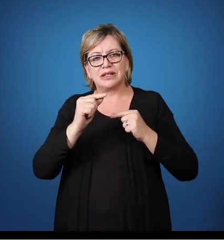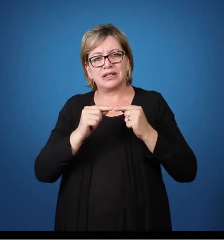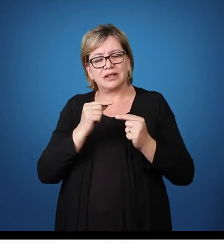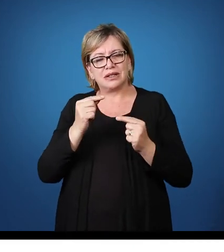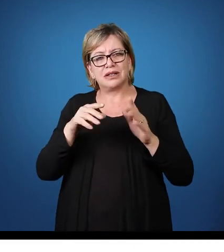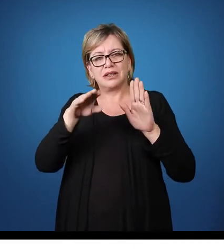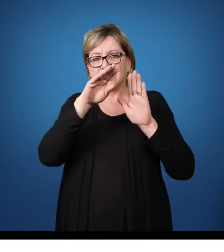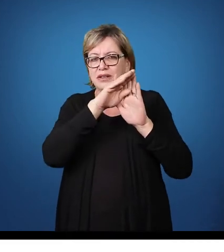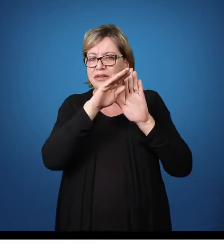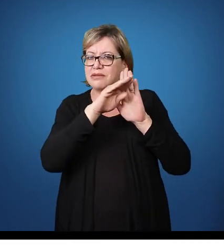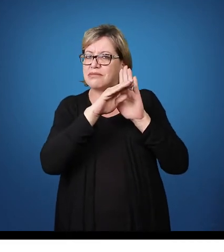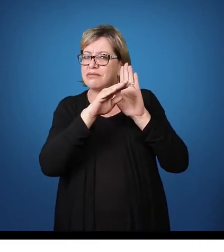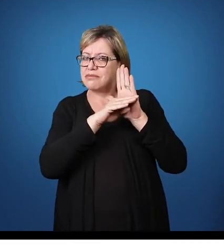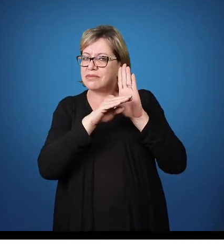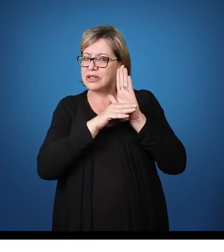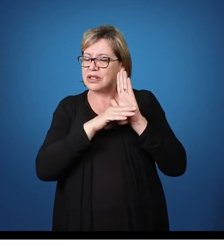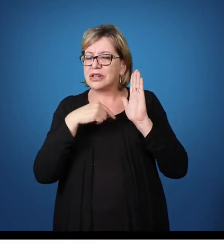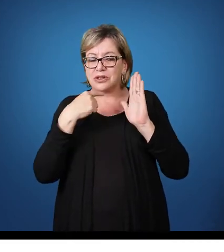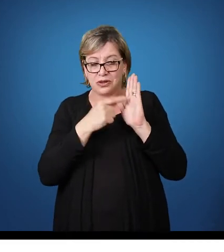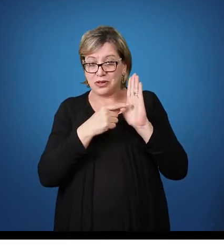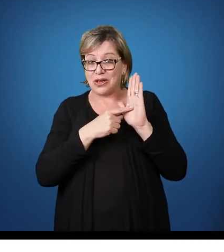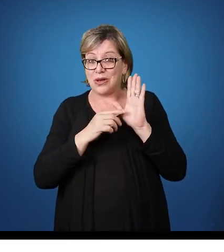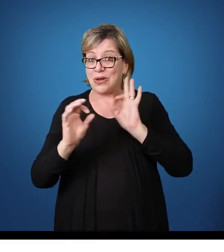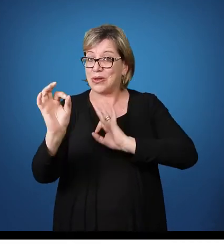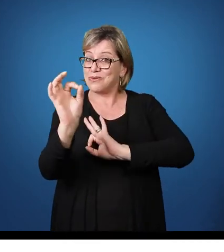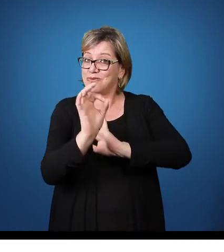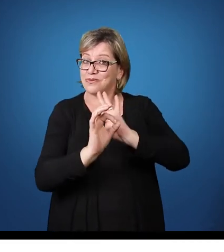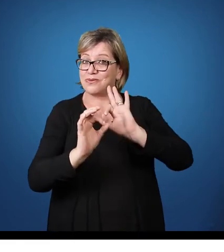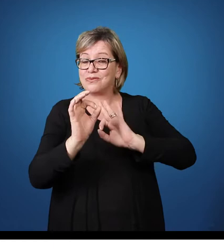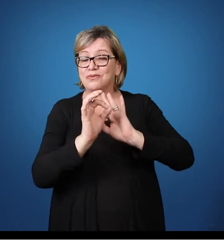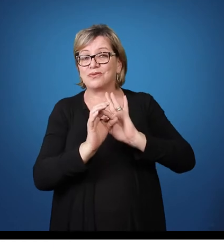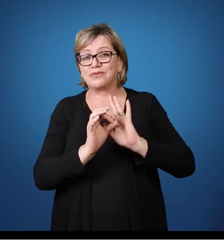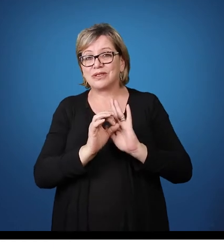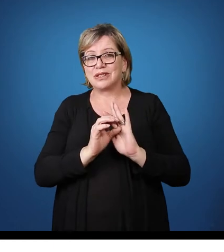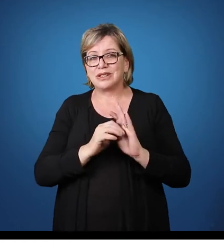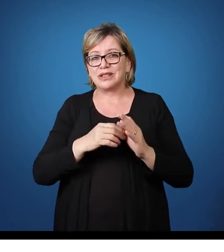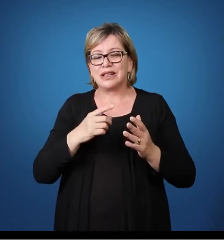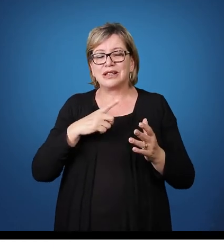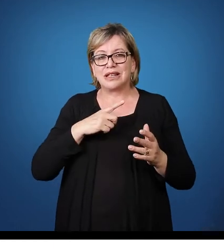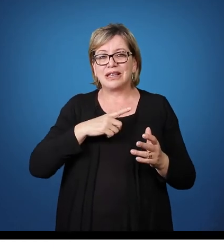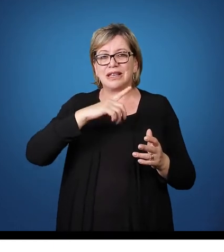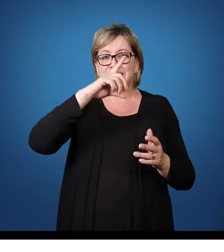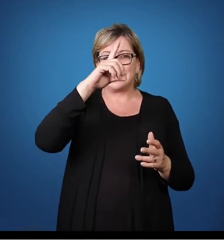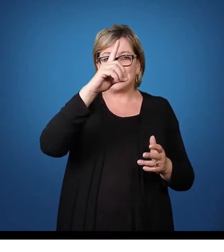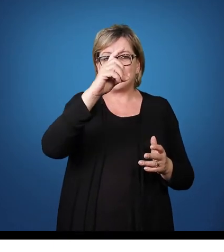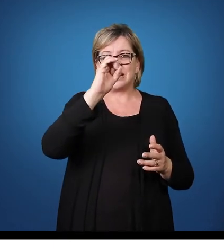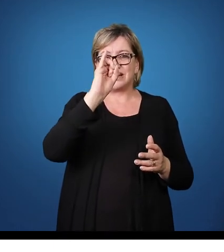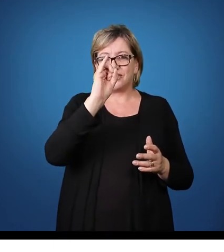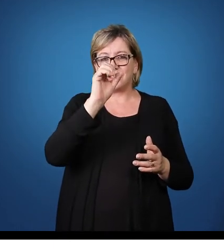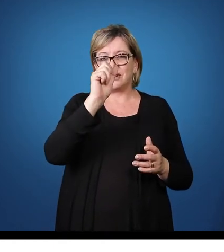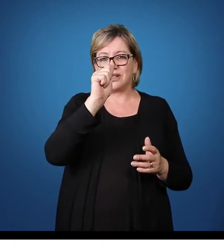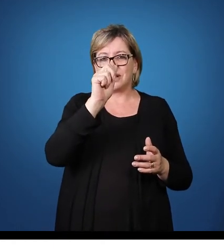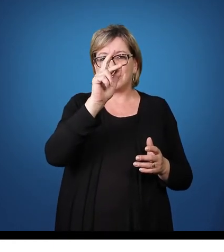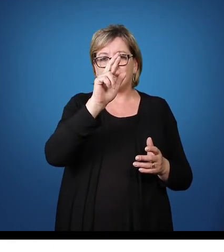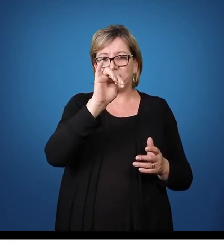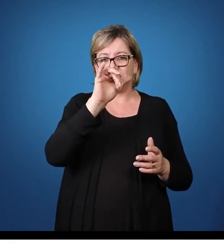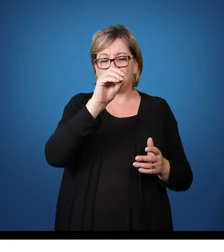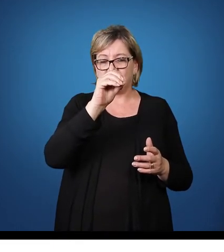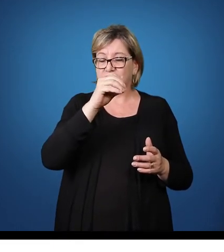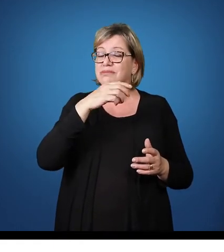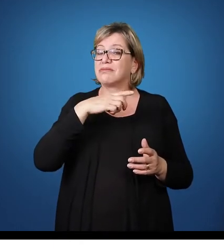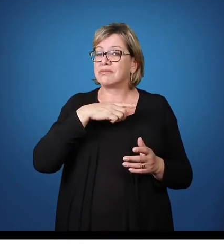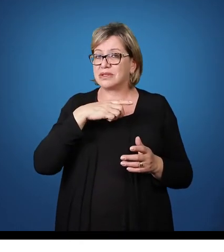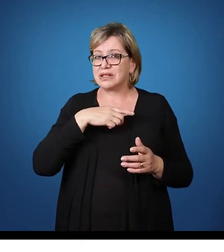Nós organizamos aqui na escola um diário Então, a partir Eu gosto